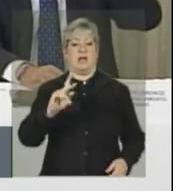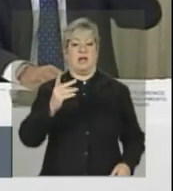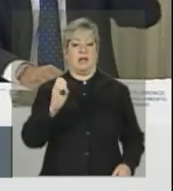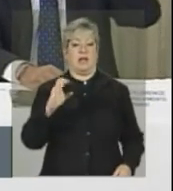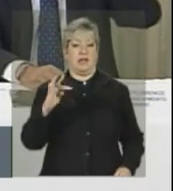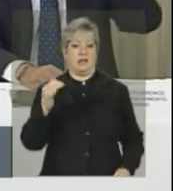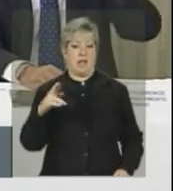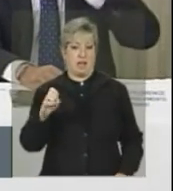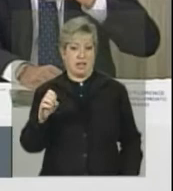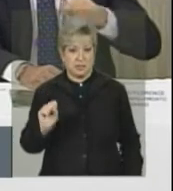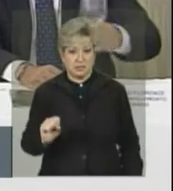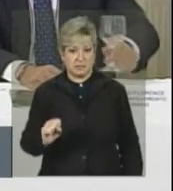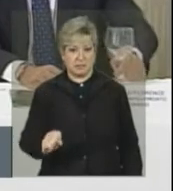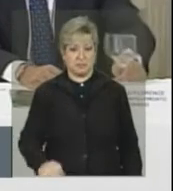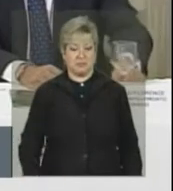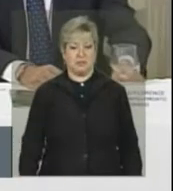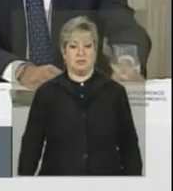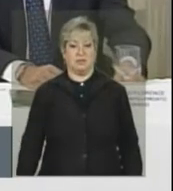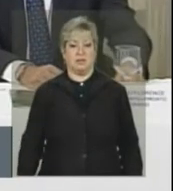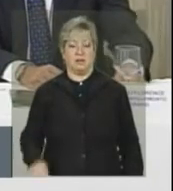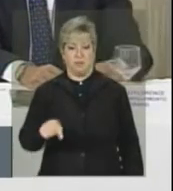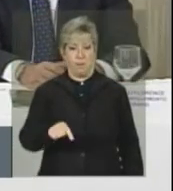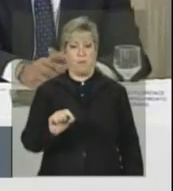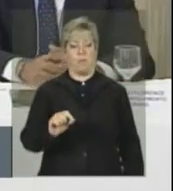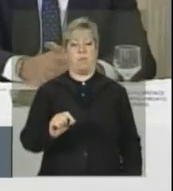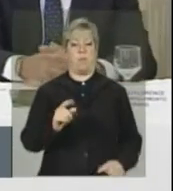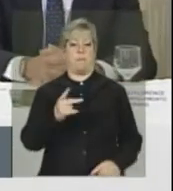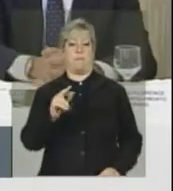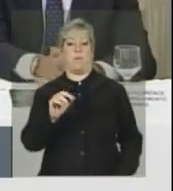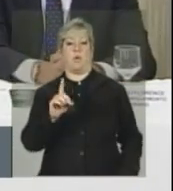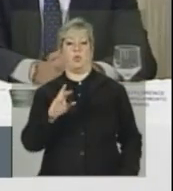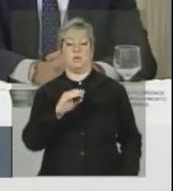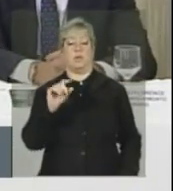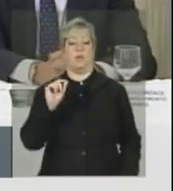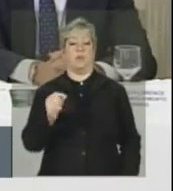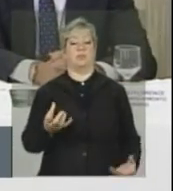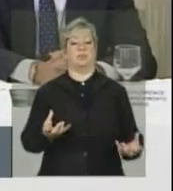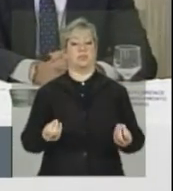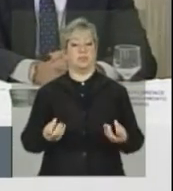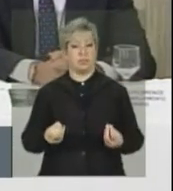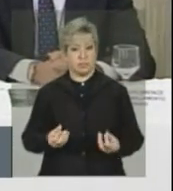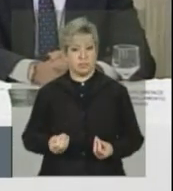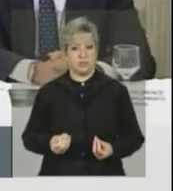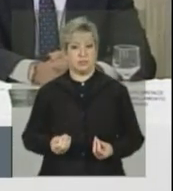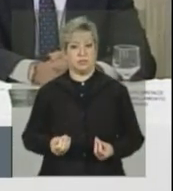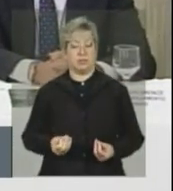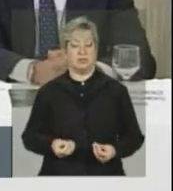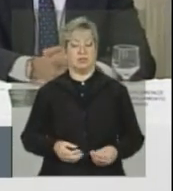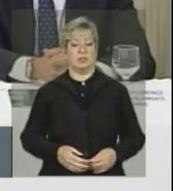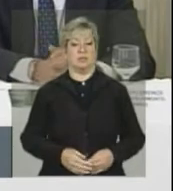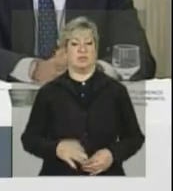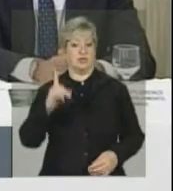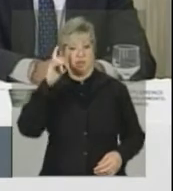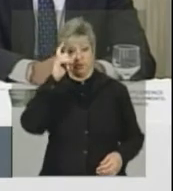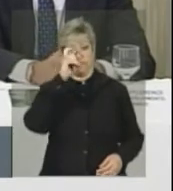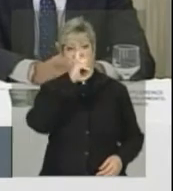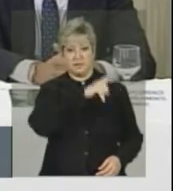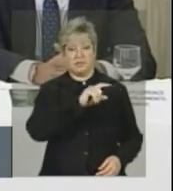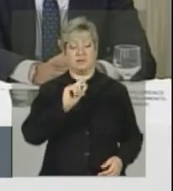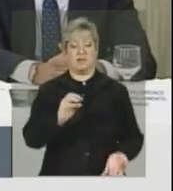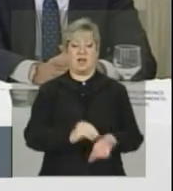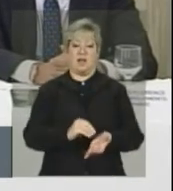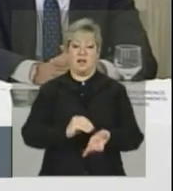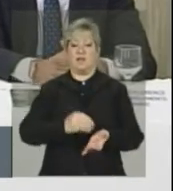uma produção que é uma produção bastante difícil, ainda